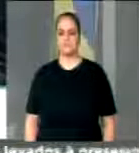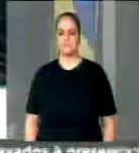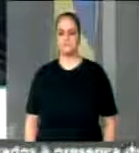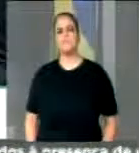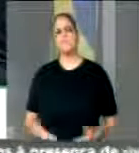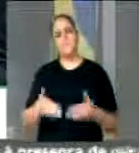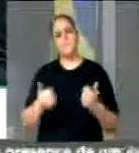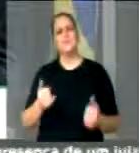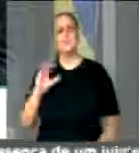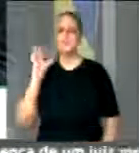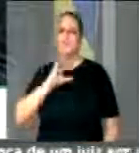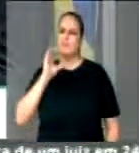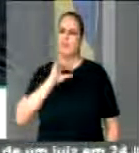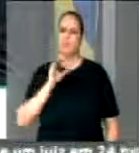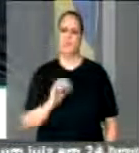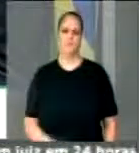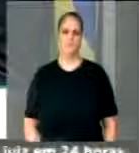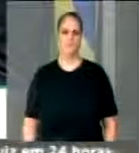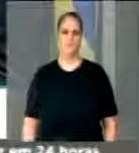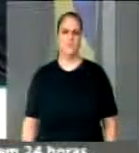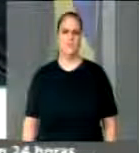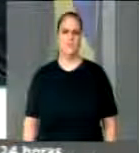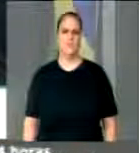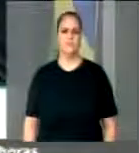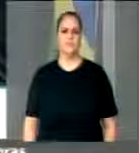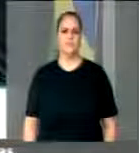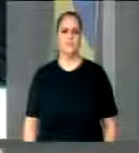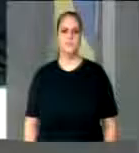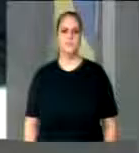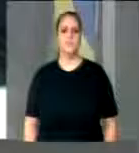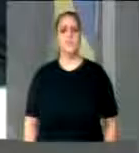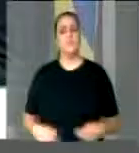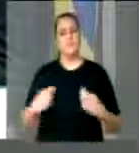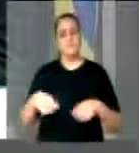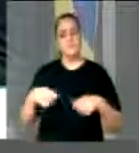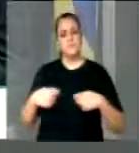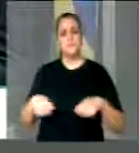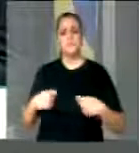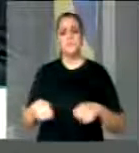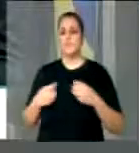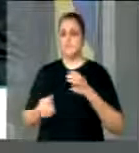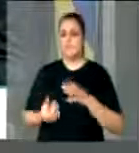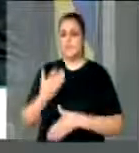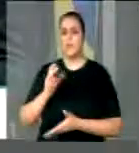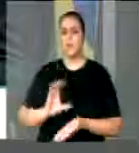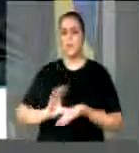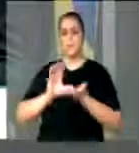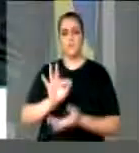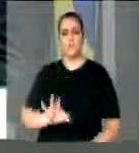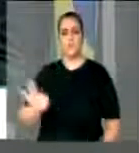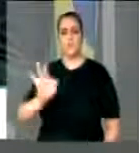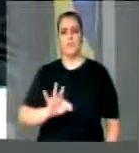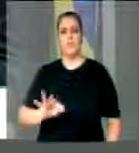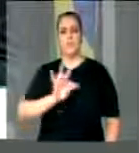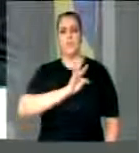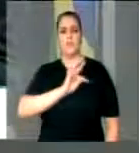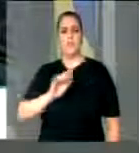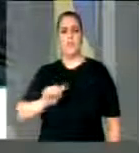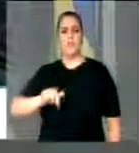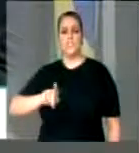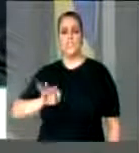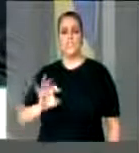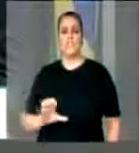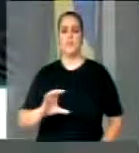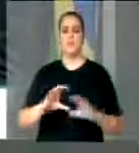cidade, deputada Luana, eu destinei, além de 1 milhão e 400 para a compra desses tratores, eu destinei também 1